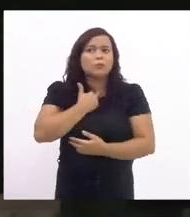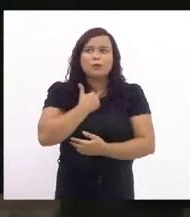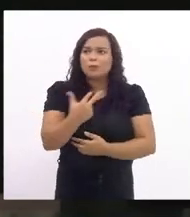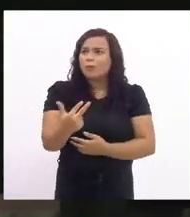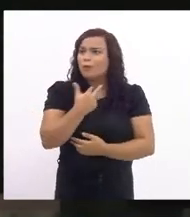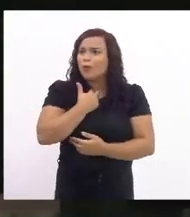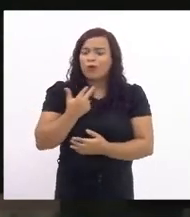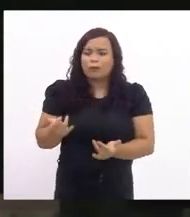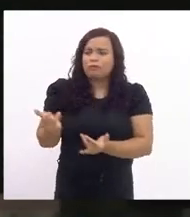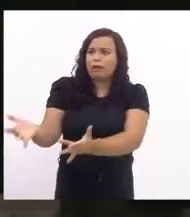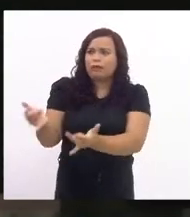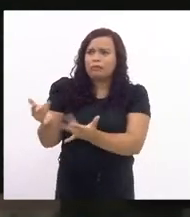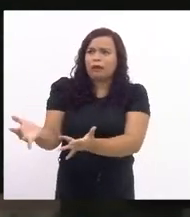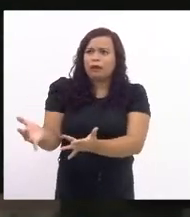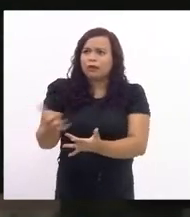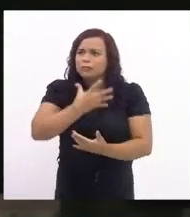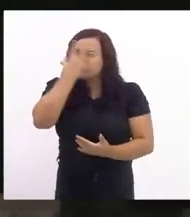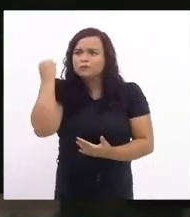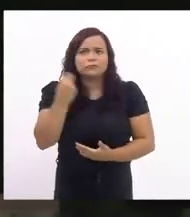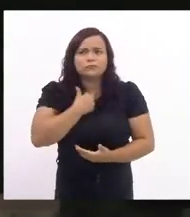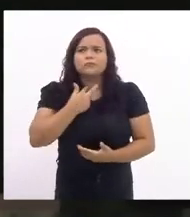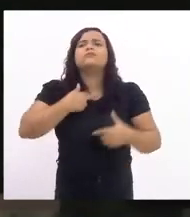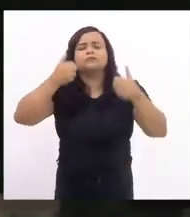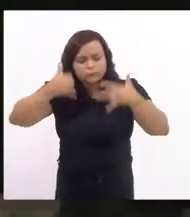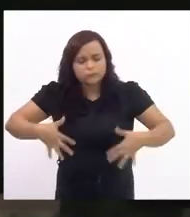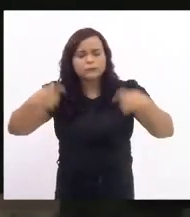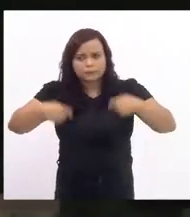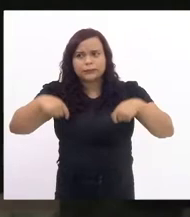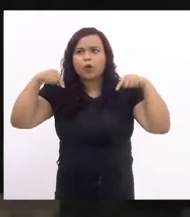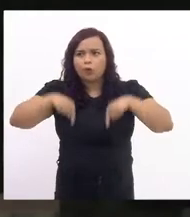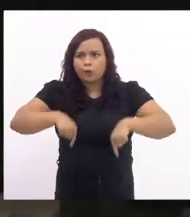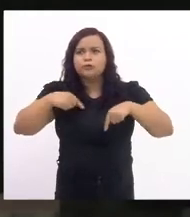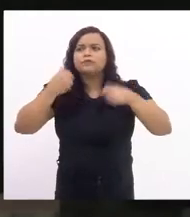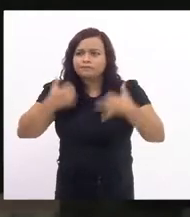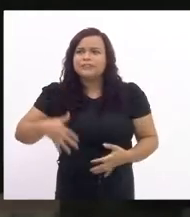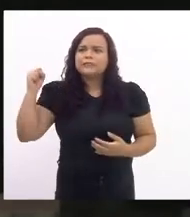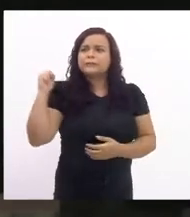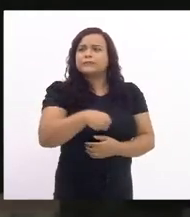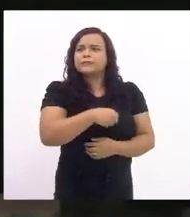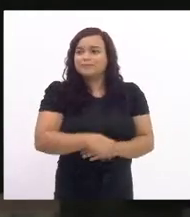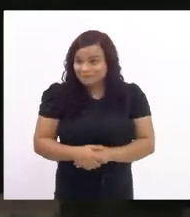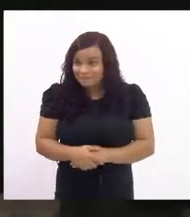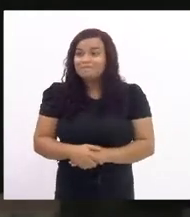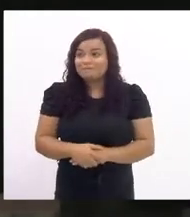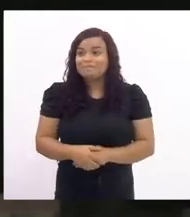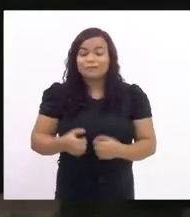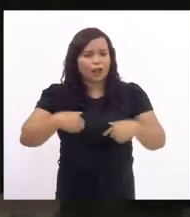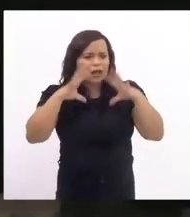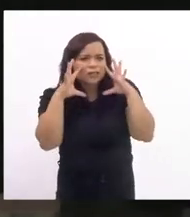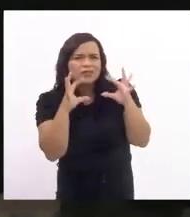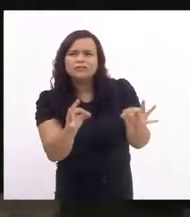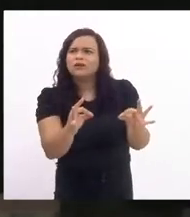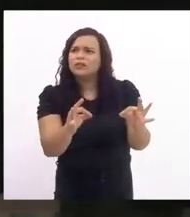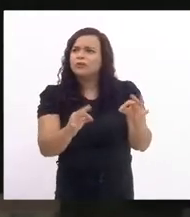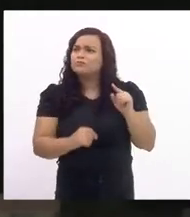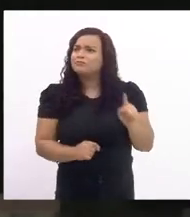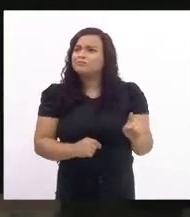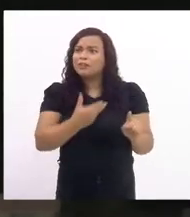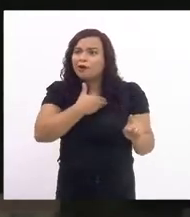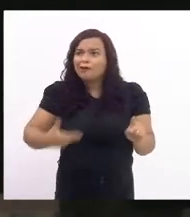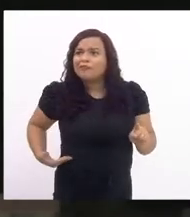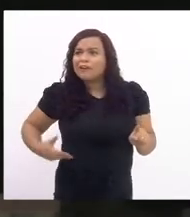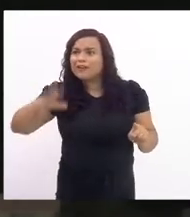deixar de falar sobre isso aqui na data de hoje então chamar atenção chamar atenção do